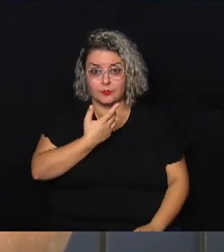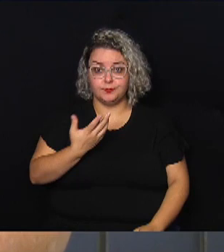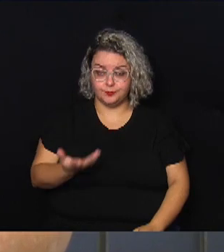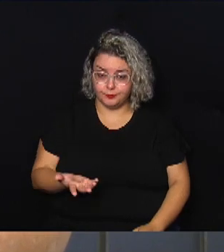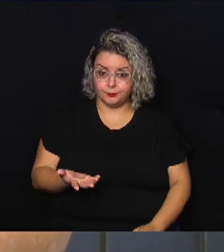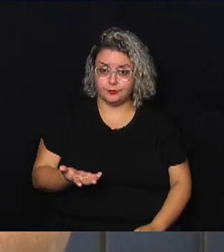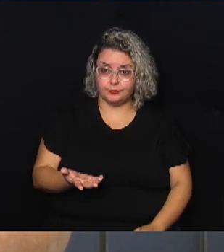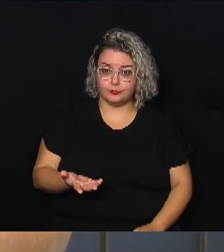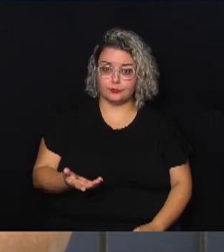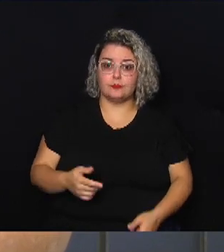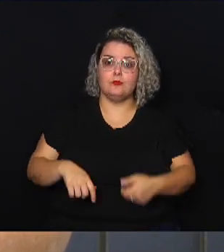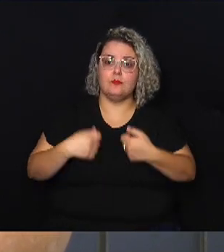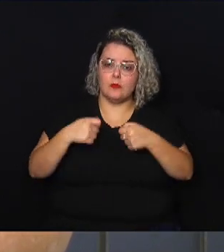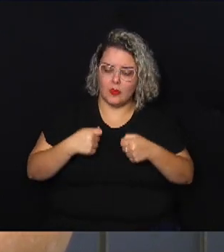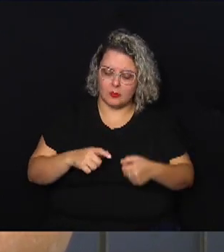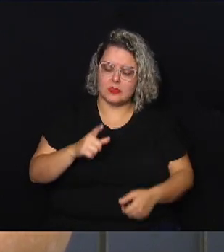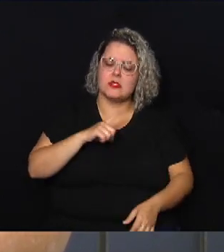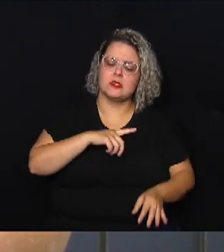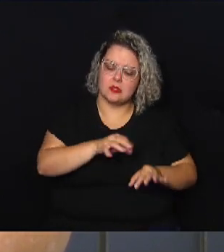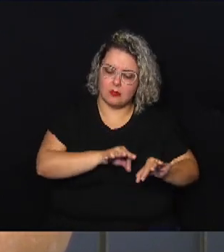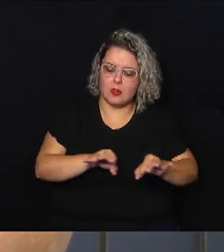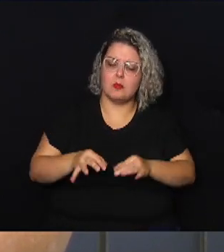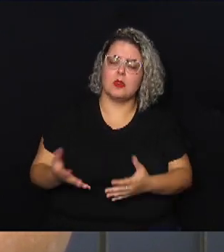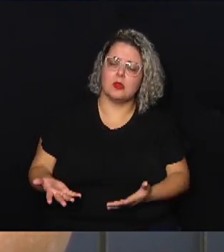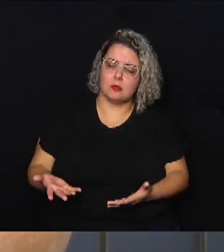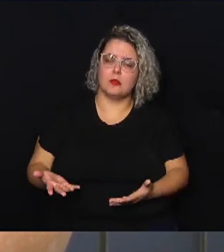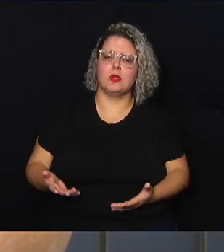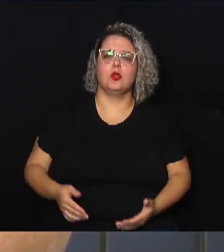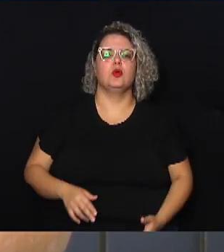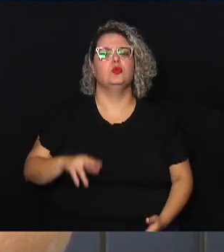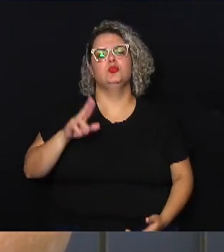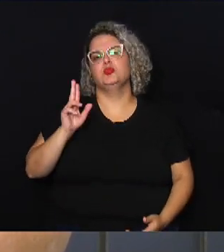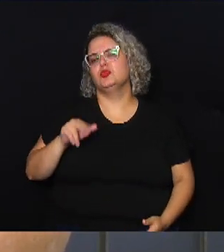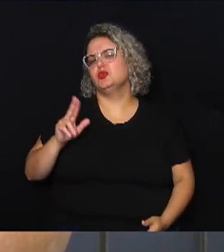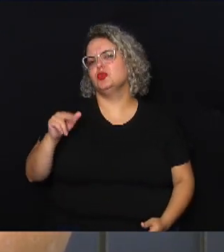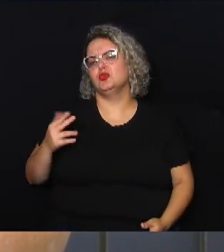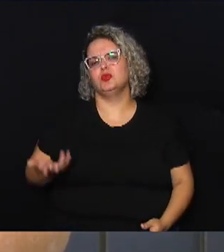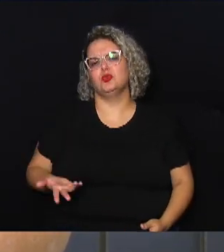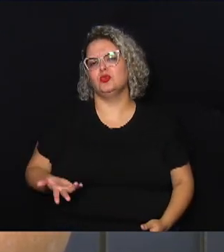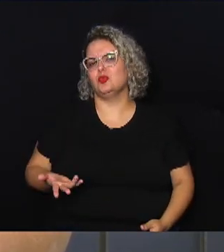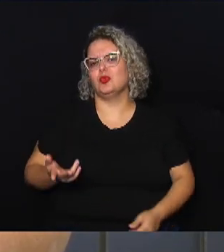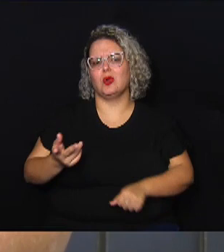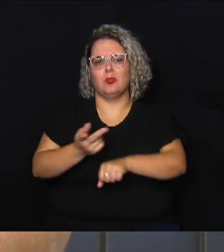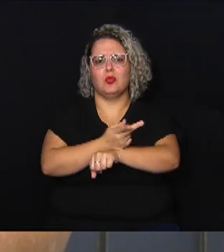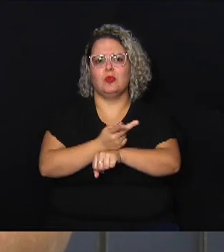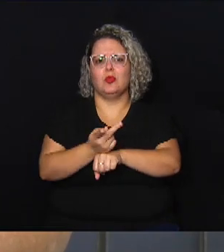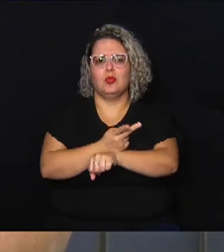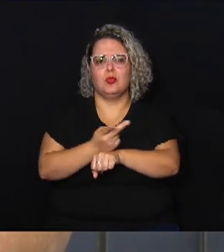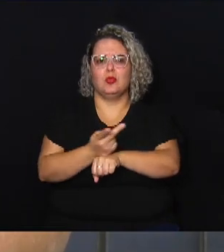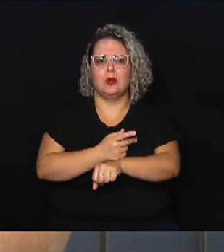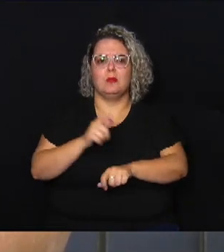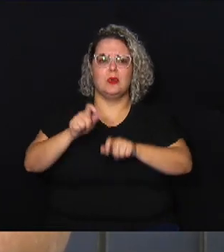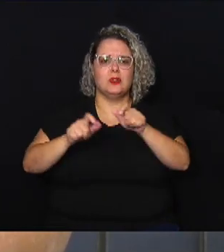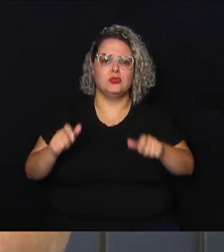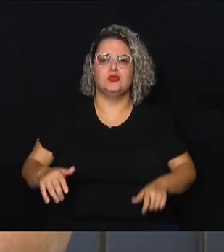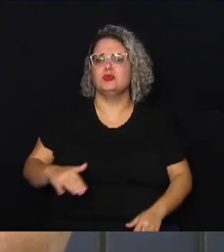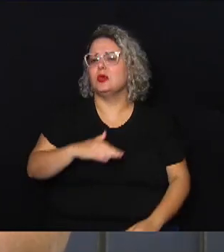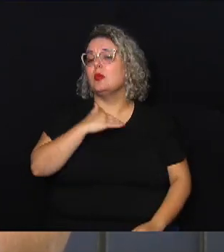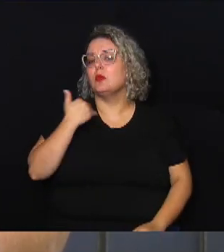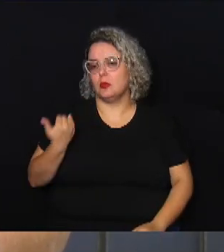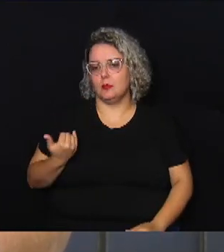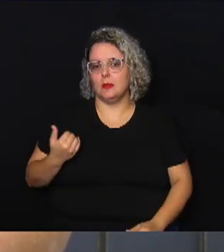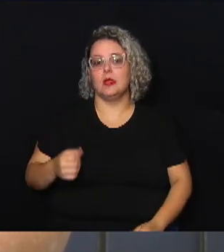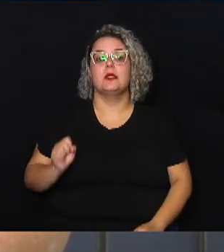tem que ter uma programação. Nós não podemos jamais procurar mortos, mas sim procurar dar